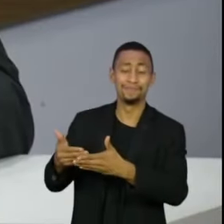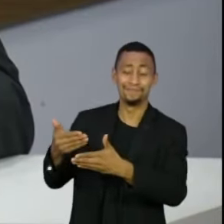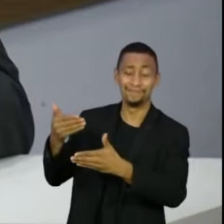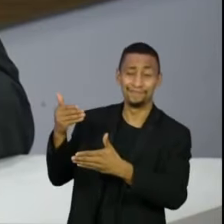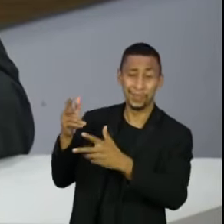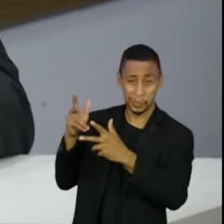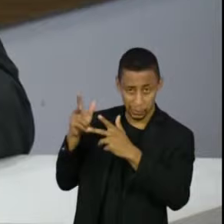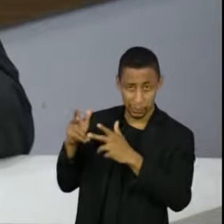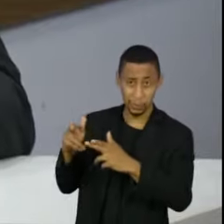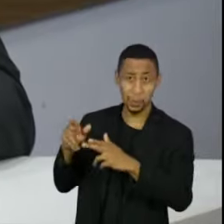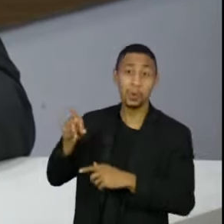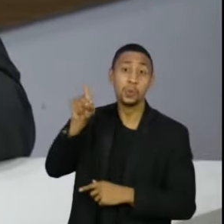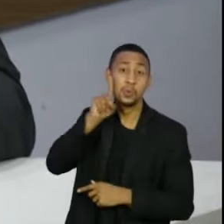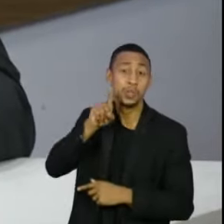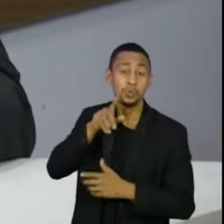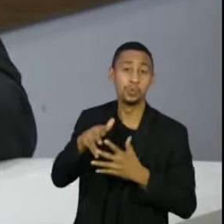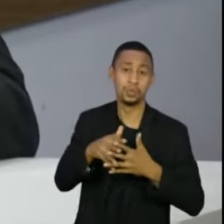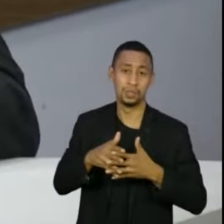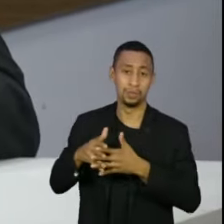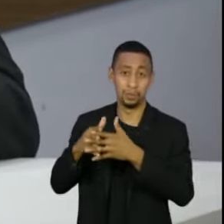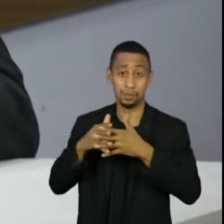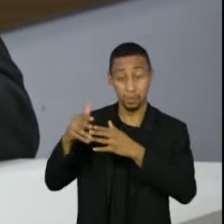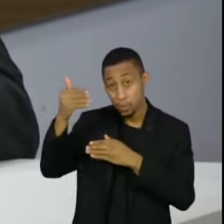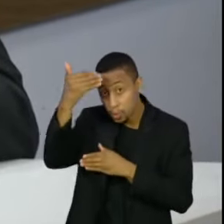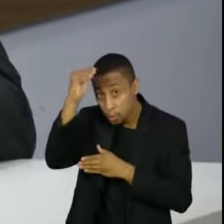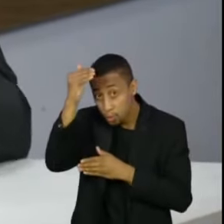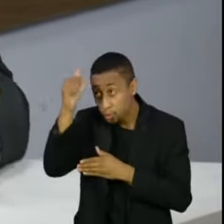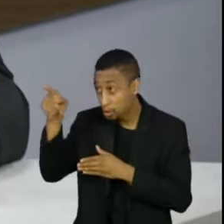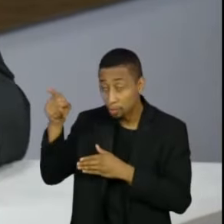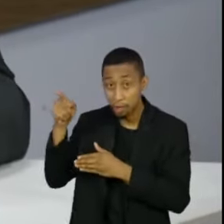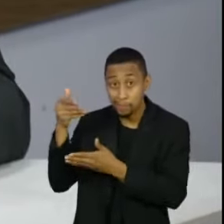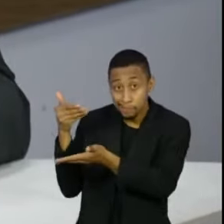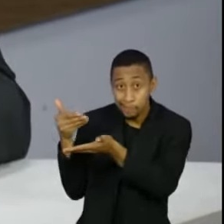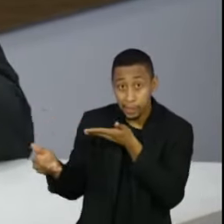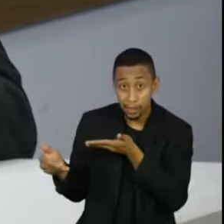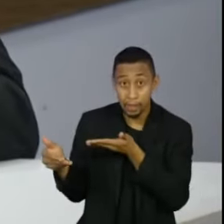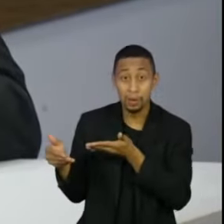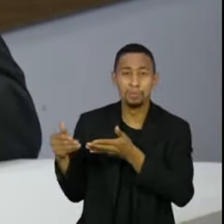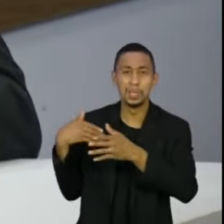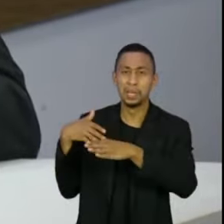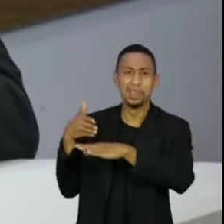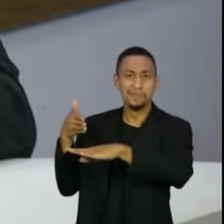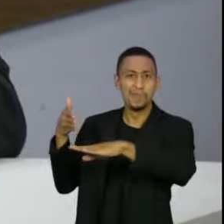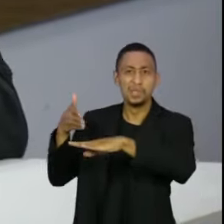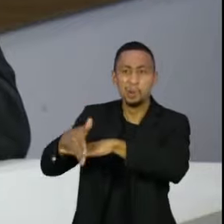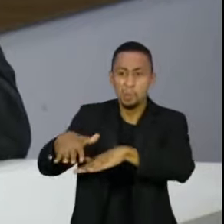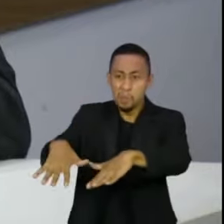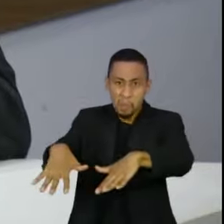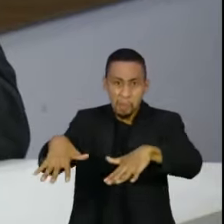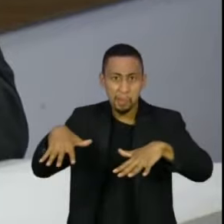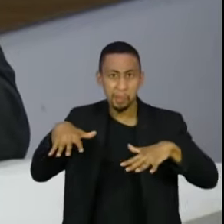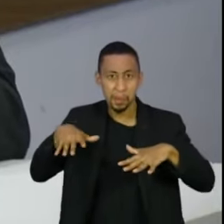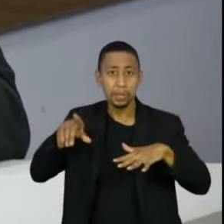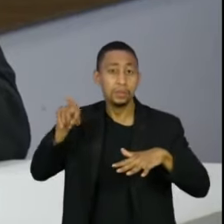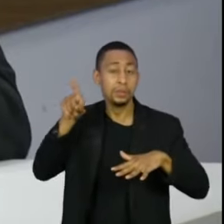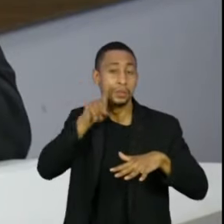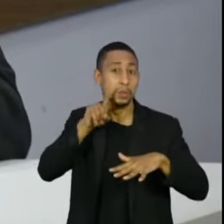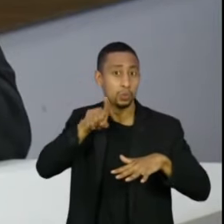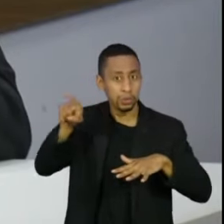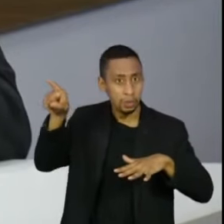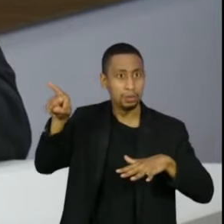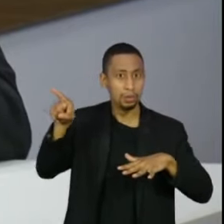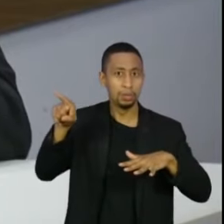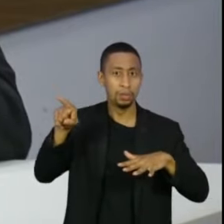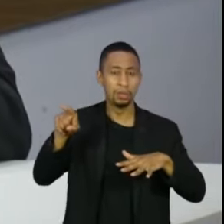Estados Unidos depois da derrota de Donald Trump quando houve a invasão do prédio do Congresso americano. O na sua campanha